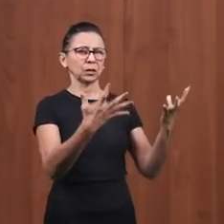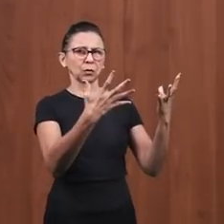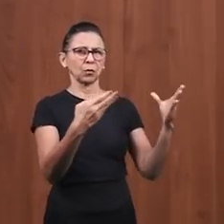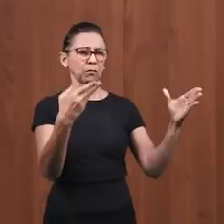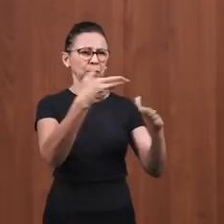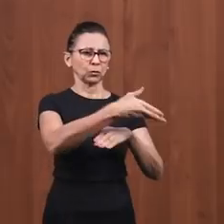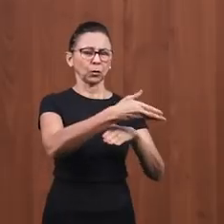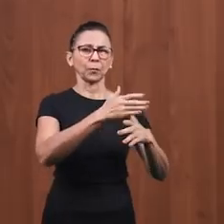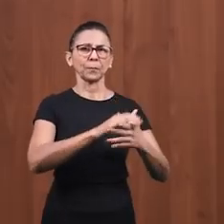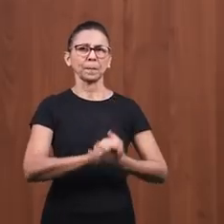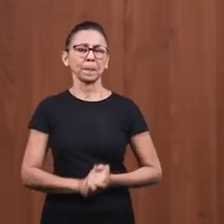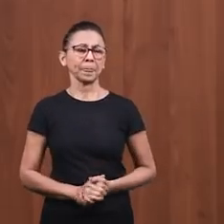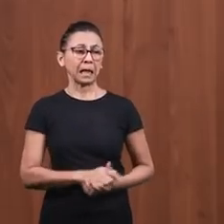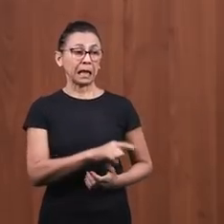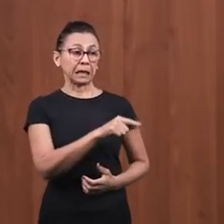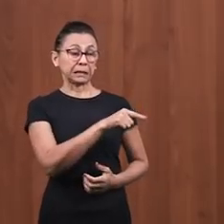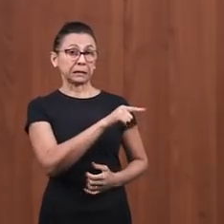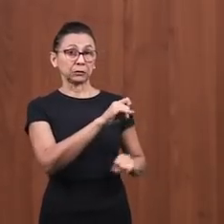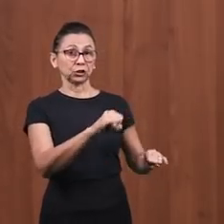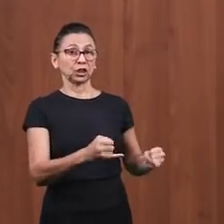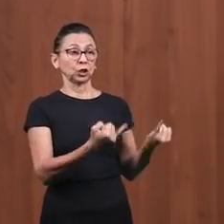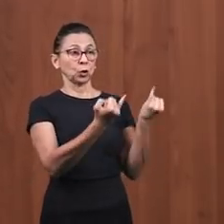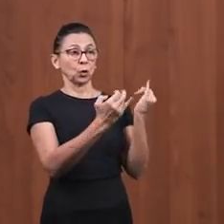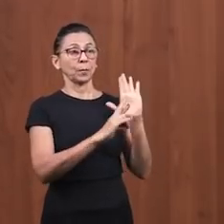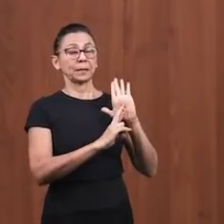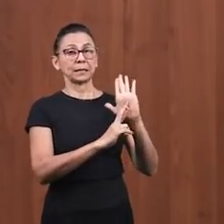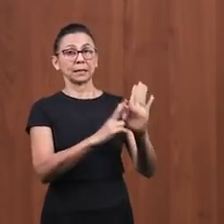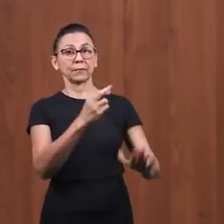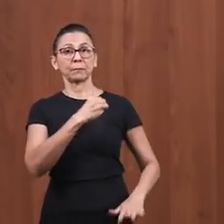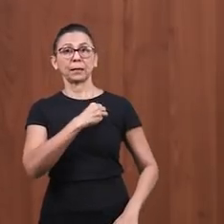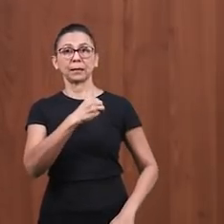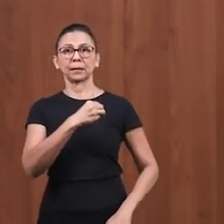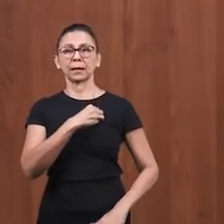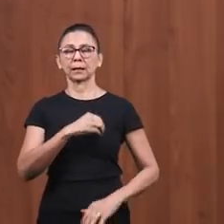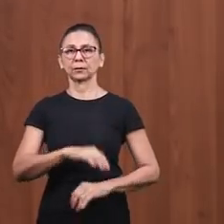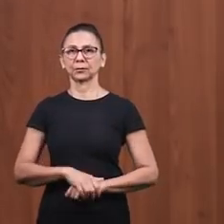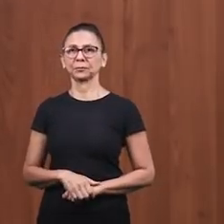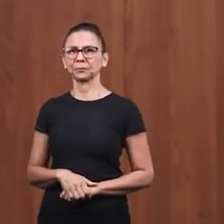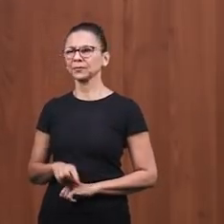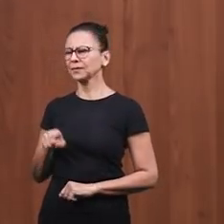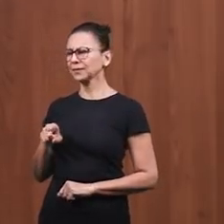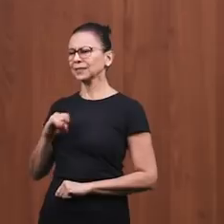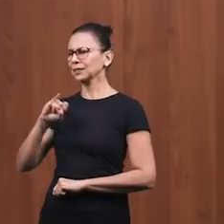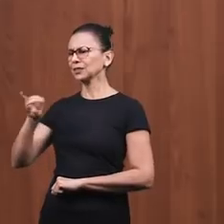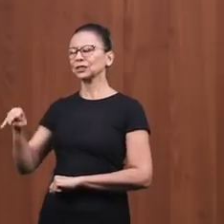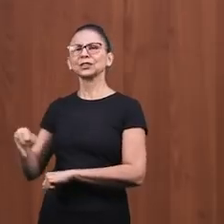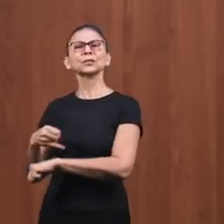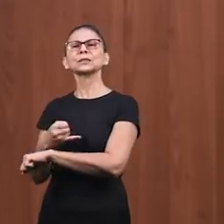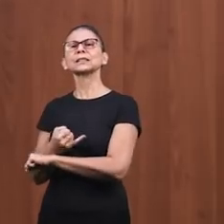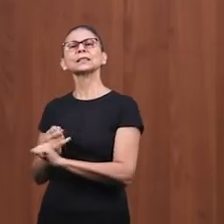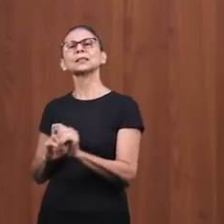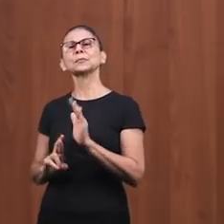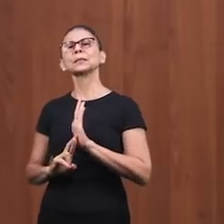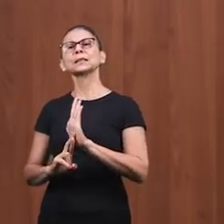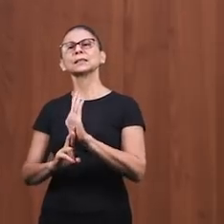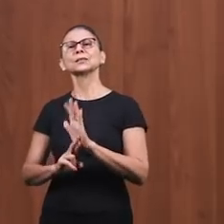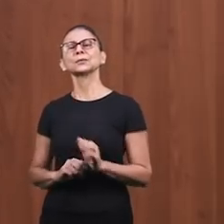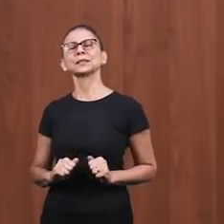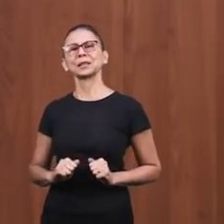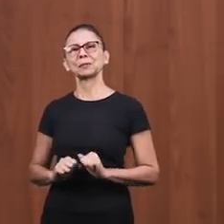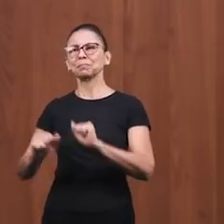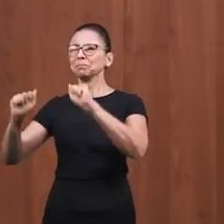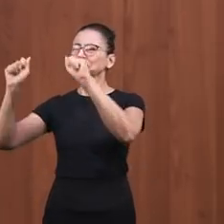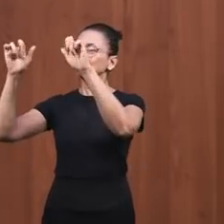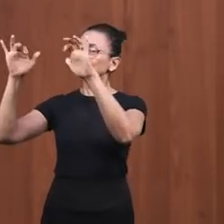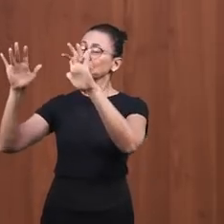cidade de pecado, era que representava o mundo. E Jerusalém, o que que representa Jerusalém? Jerusalém representa o lugar